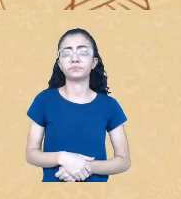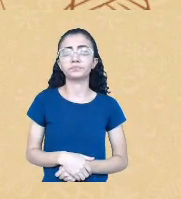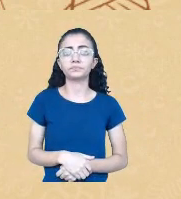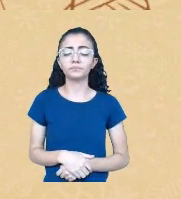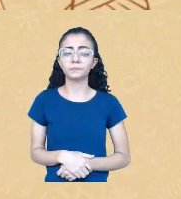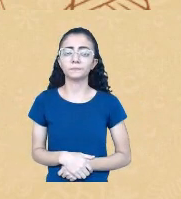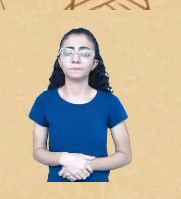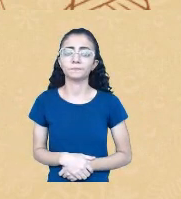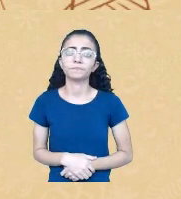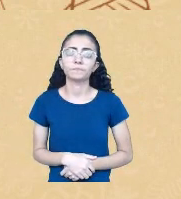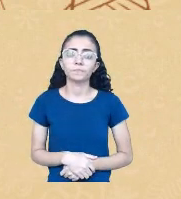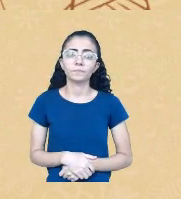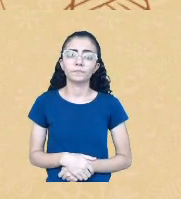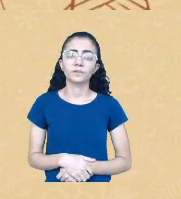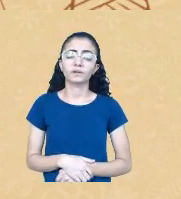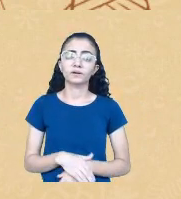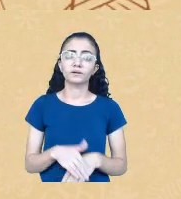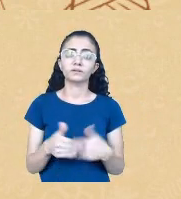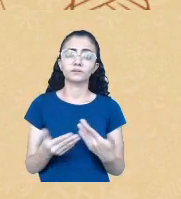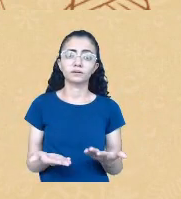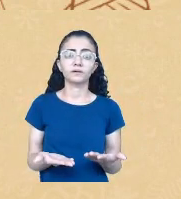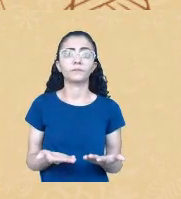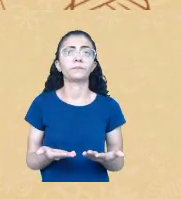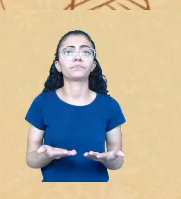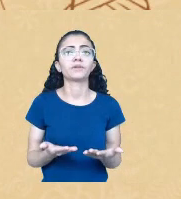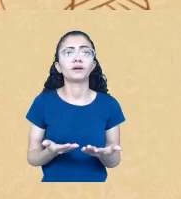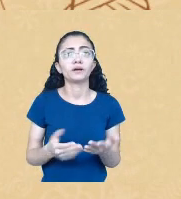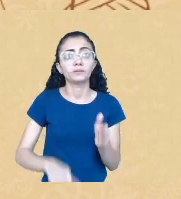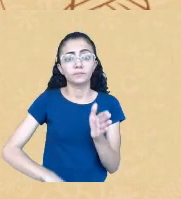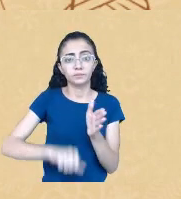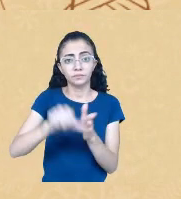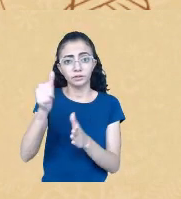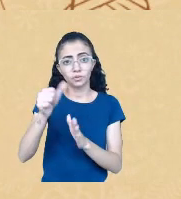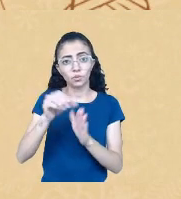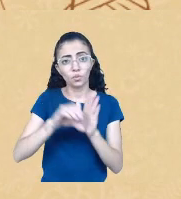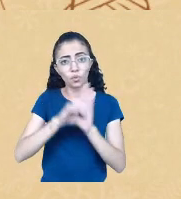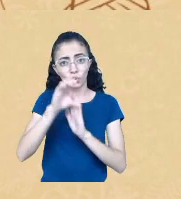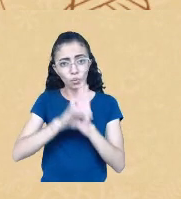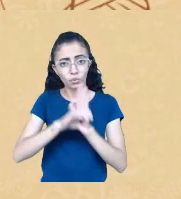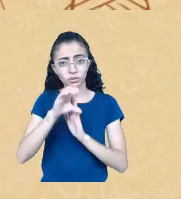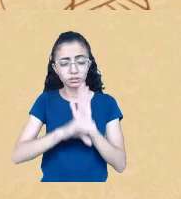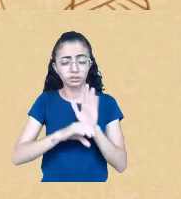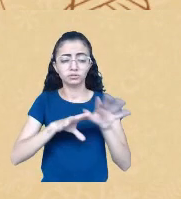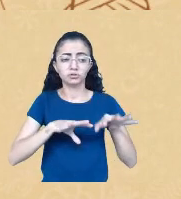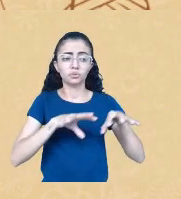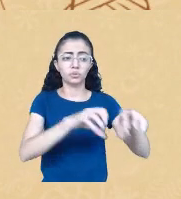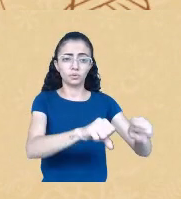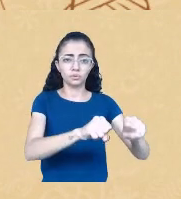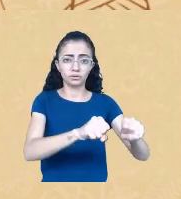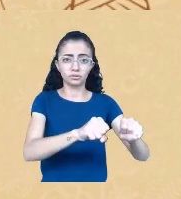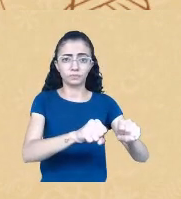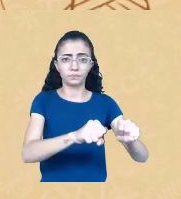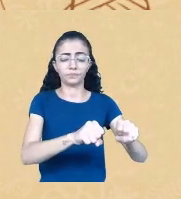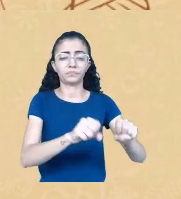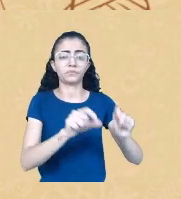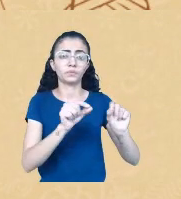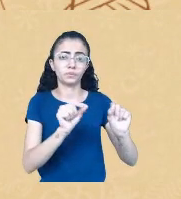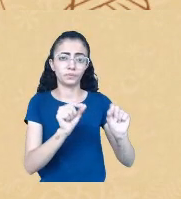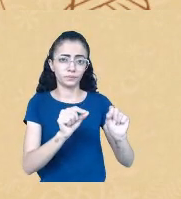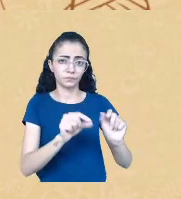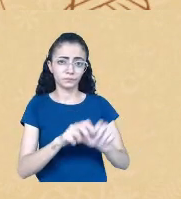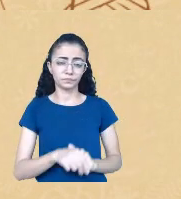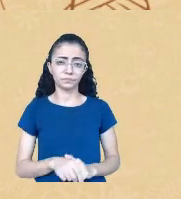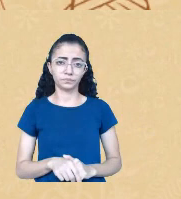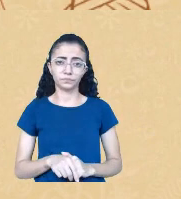o conceito de colonialidade, ele é articulado como uma referência à atualização do